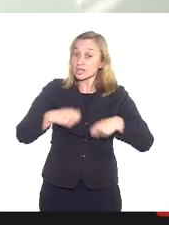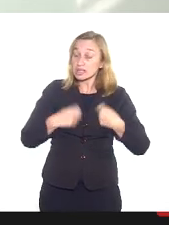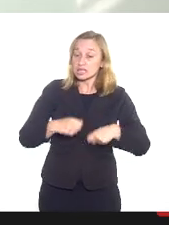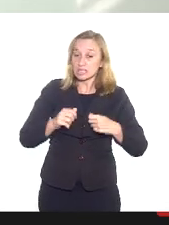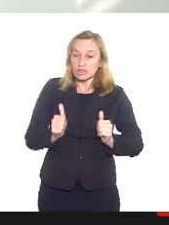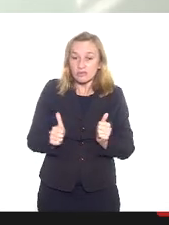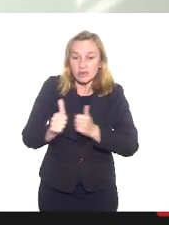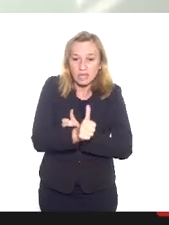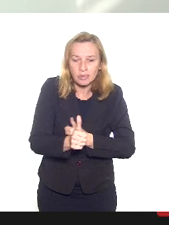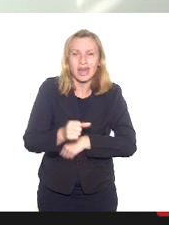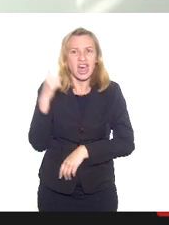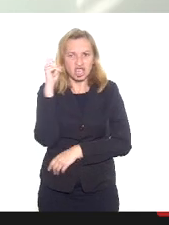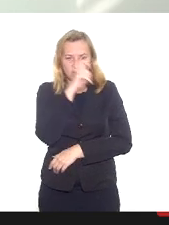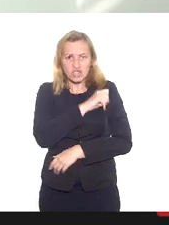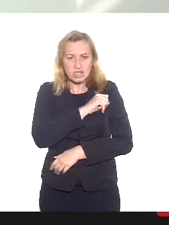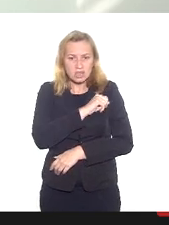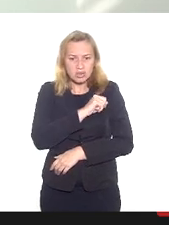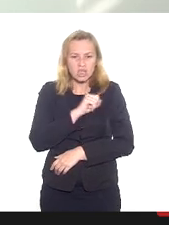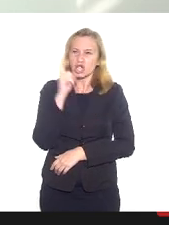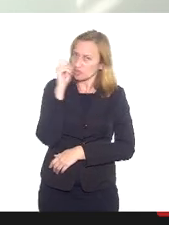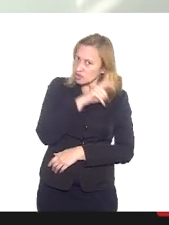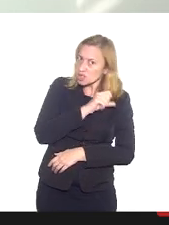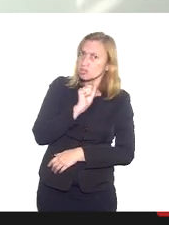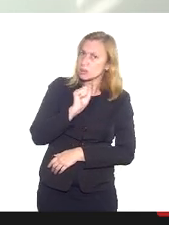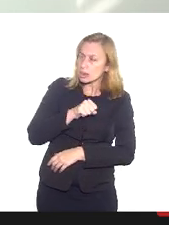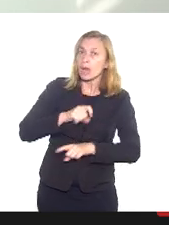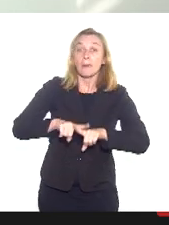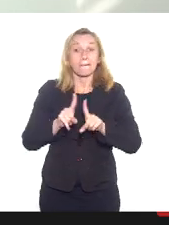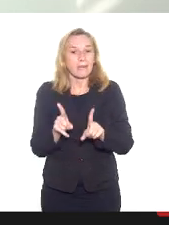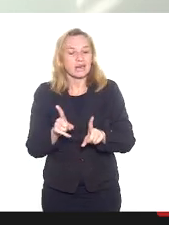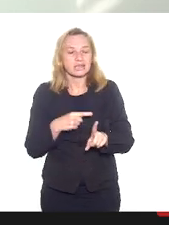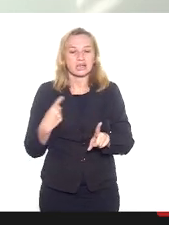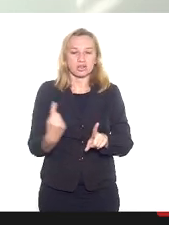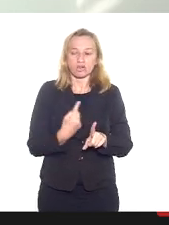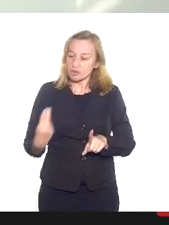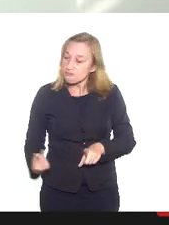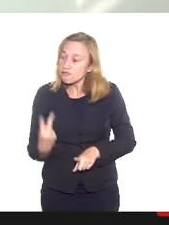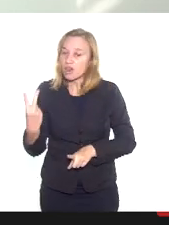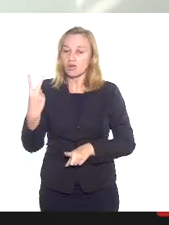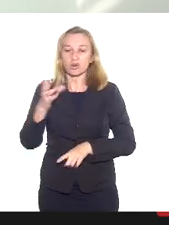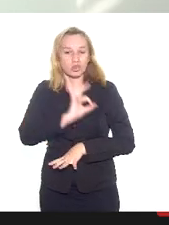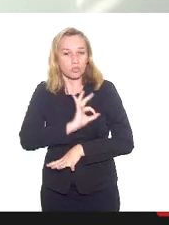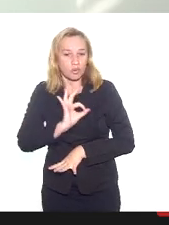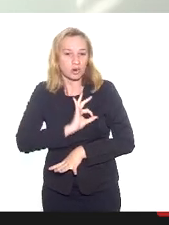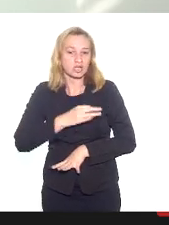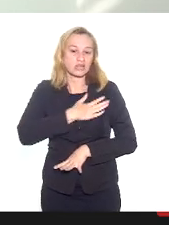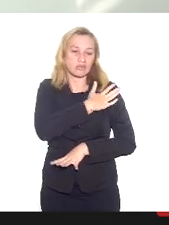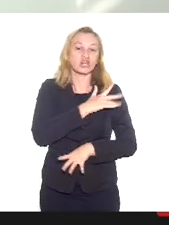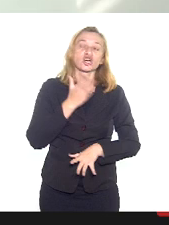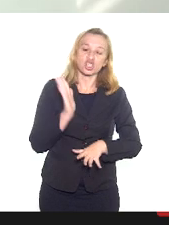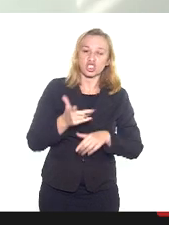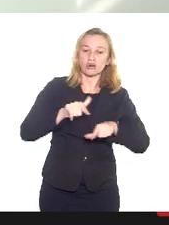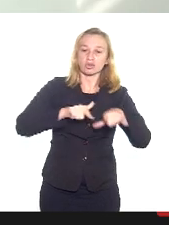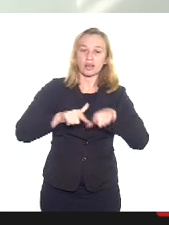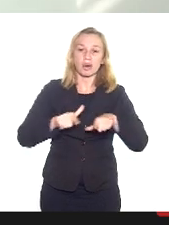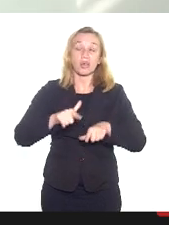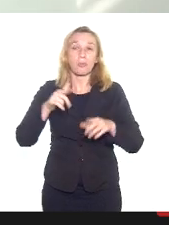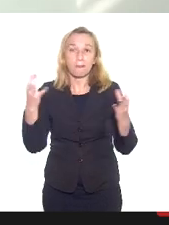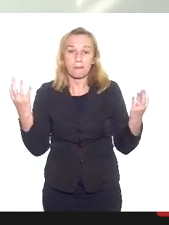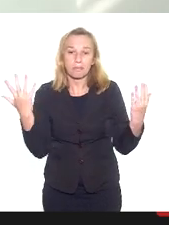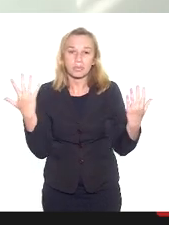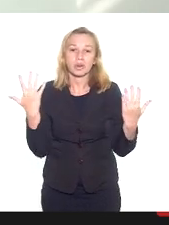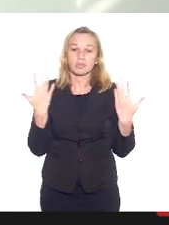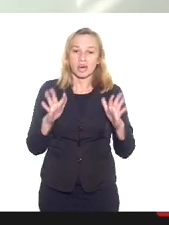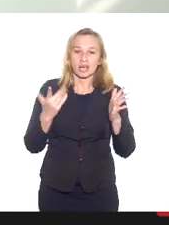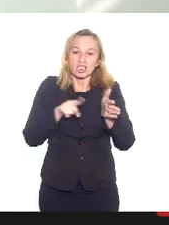enfrentamento. É difícil? Será muito difícil? Sim. Mas a nossa valorosa polícia civil já tem feito um trabalho fantástico de